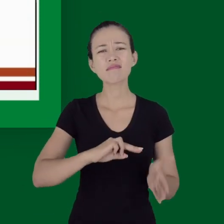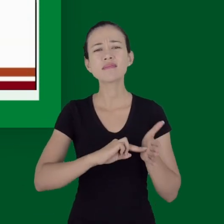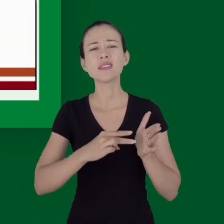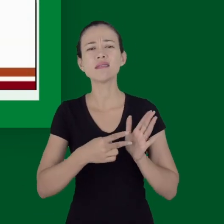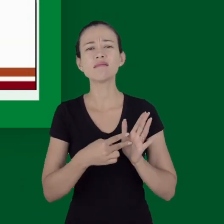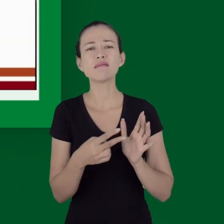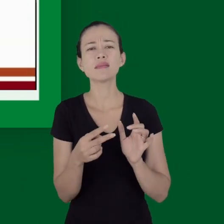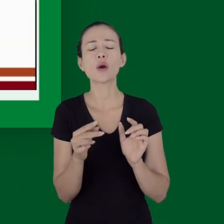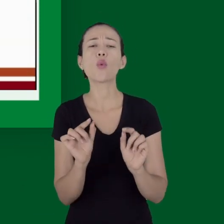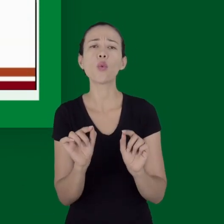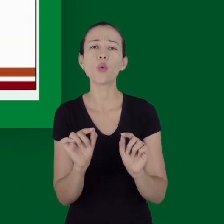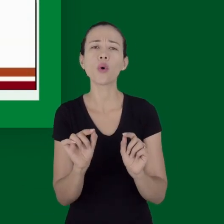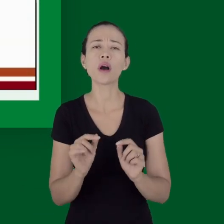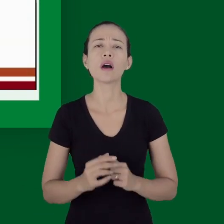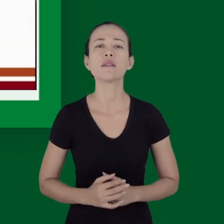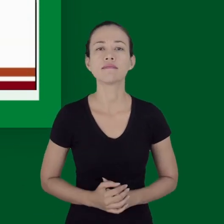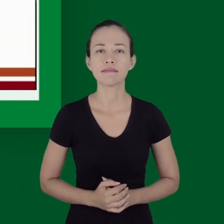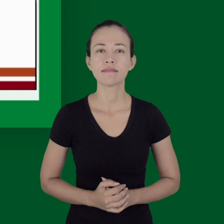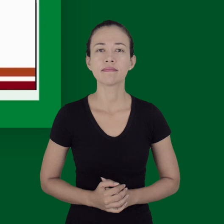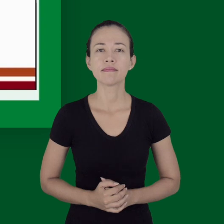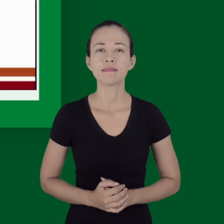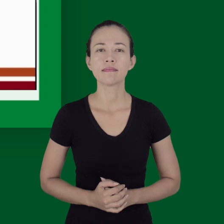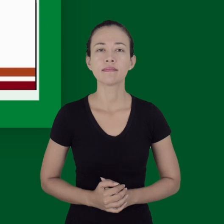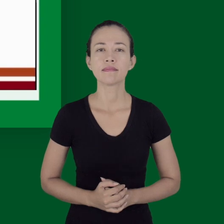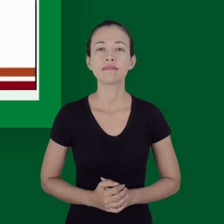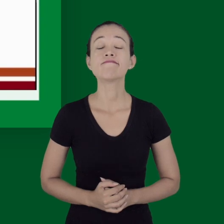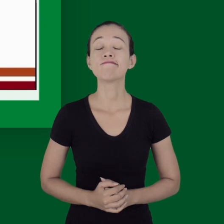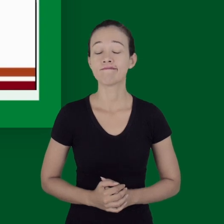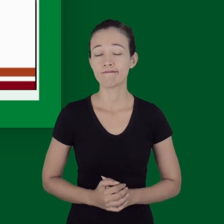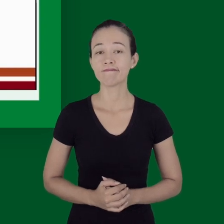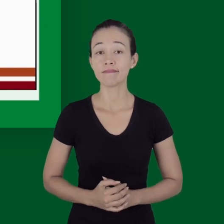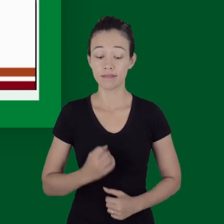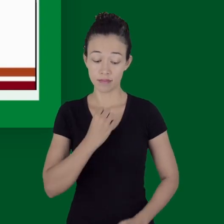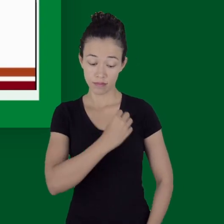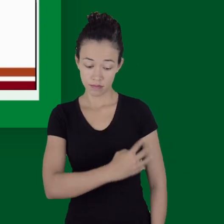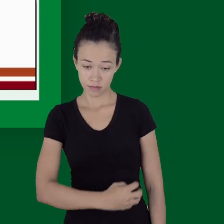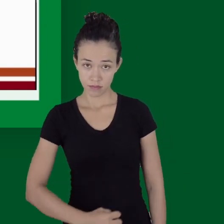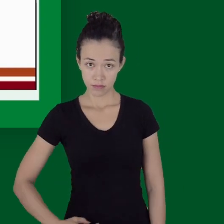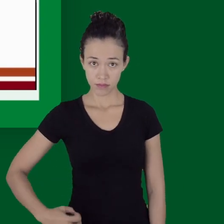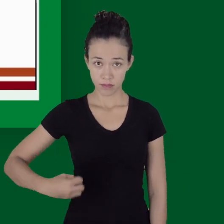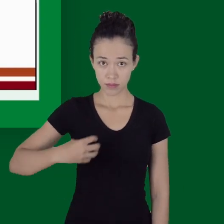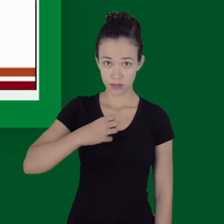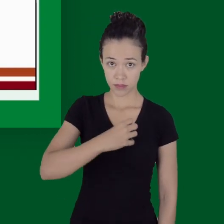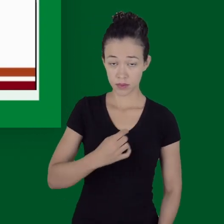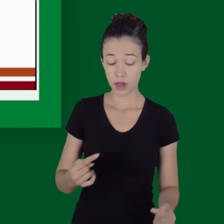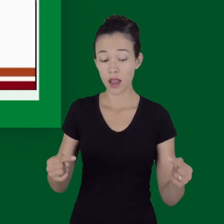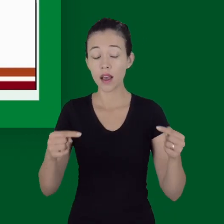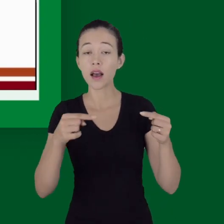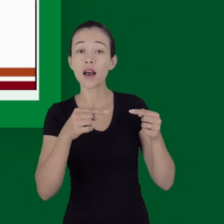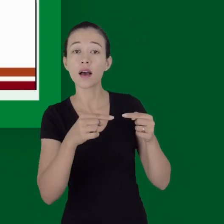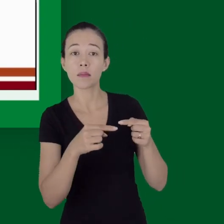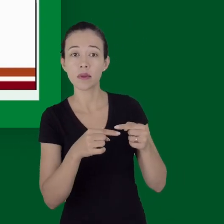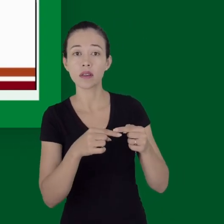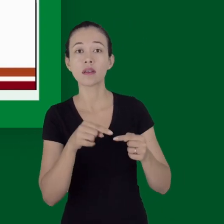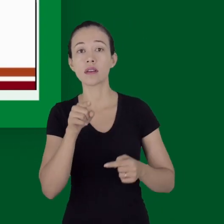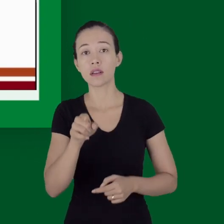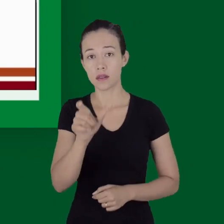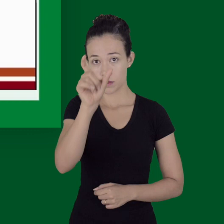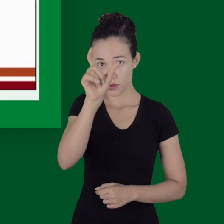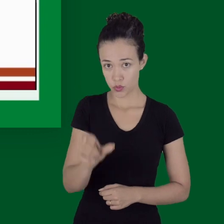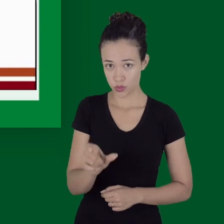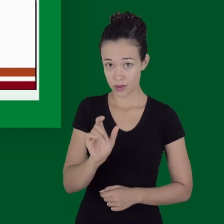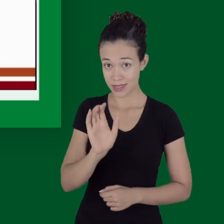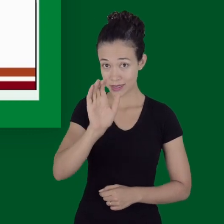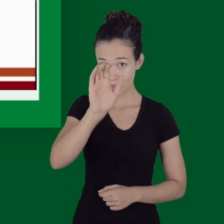E aí vamos começar fazendo, então, uma definição do que é choque. O choque é o estado de alteração